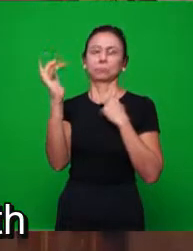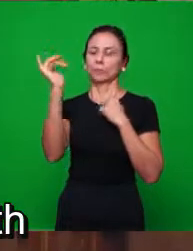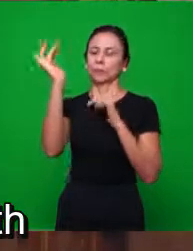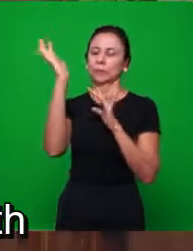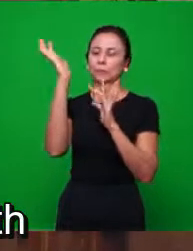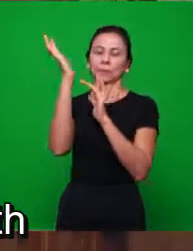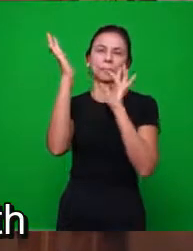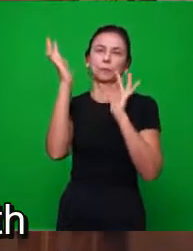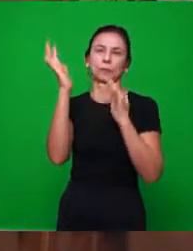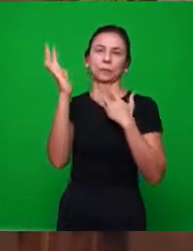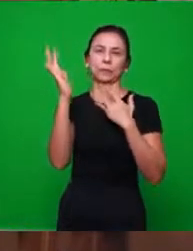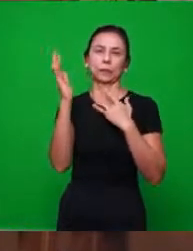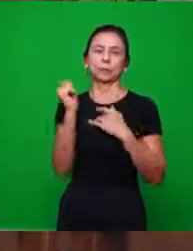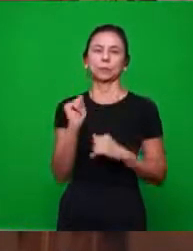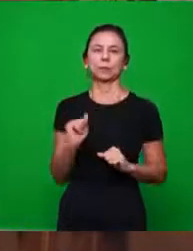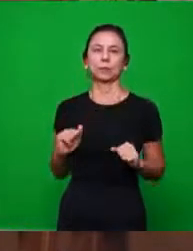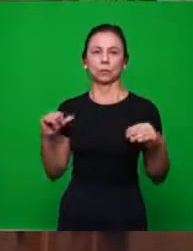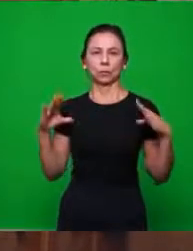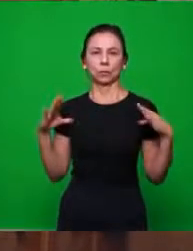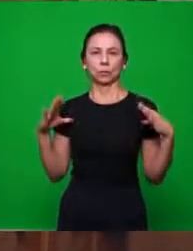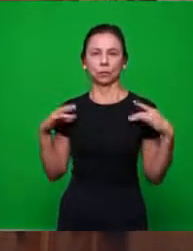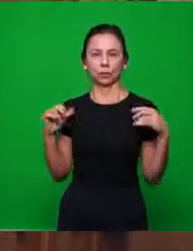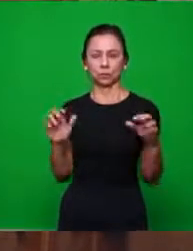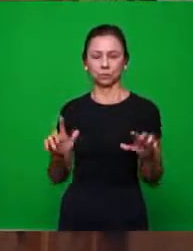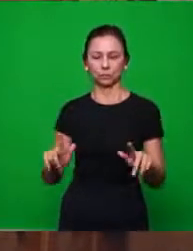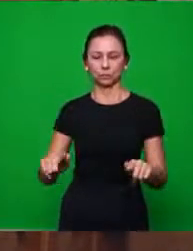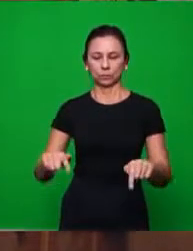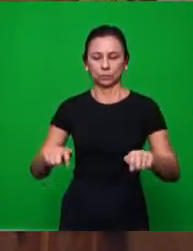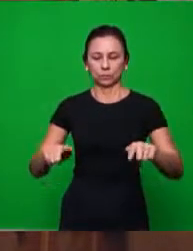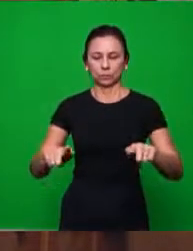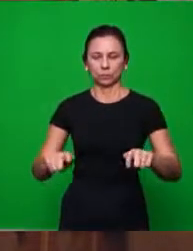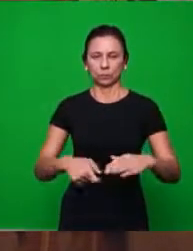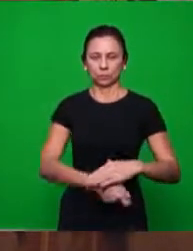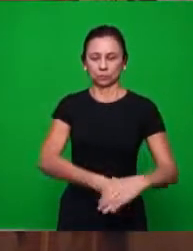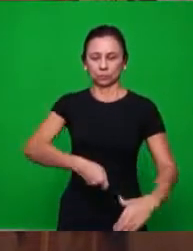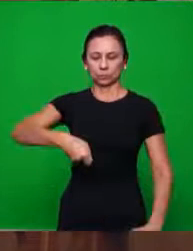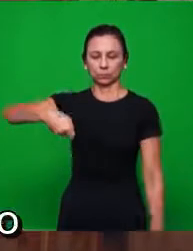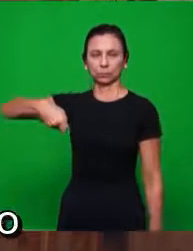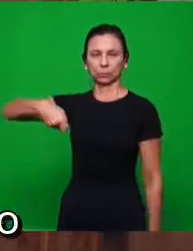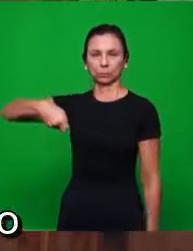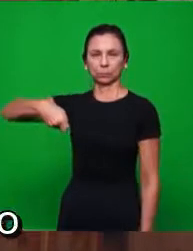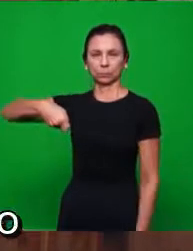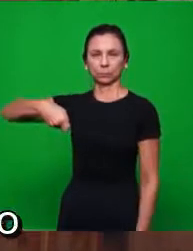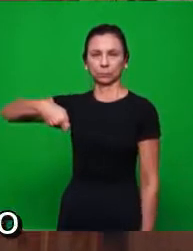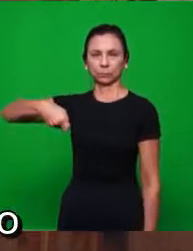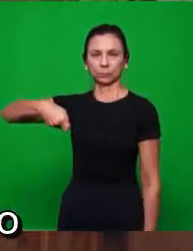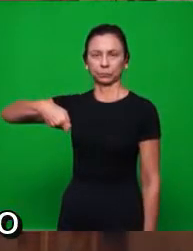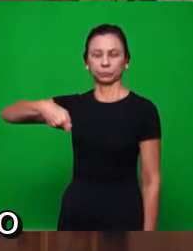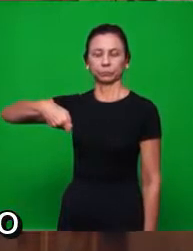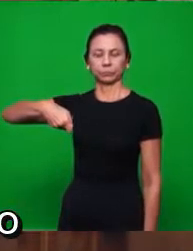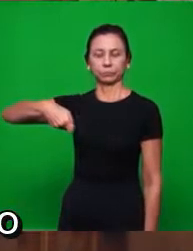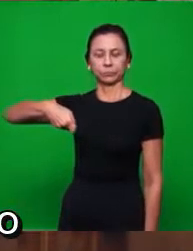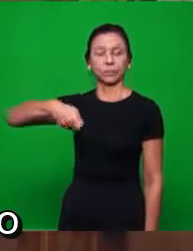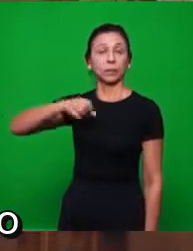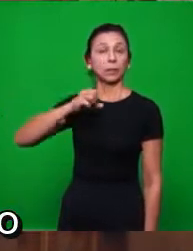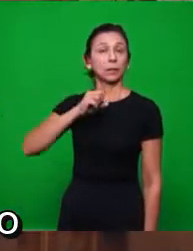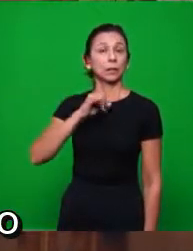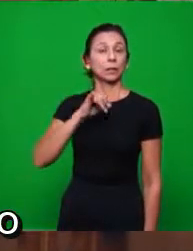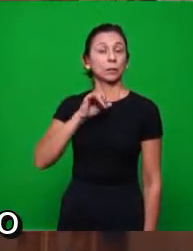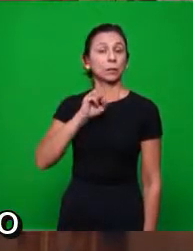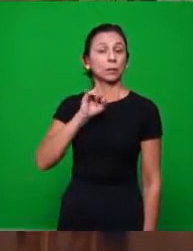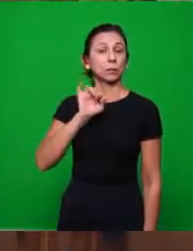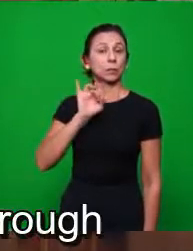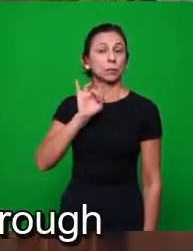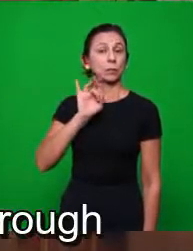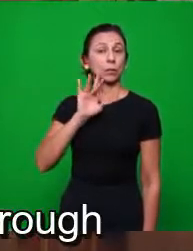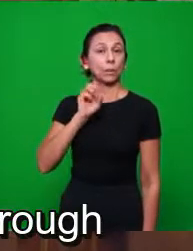O querubim com a espada desembanhada. Só quem entra na árvore com direito à árvore da vida